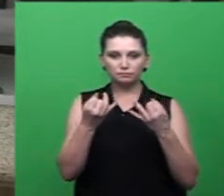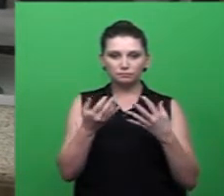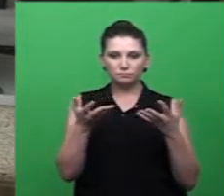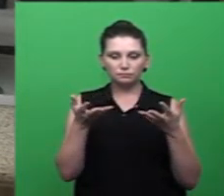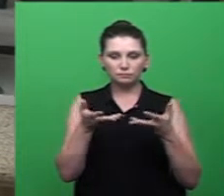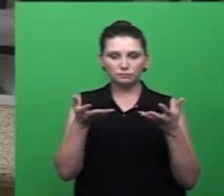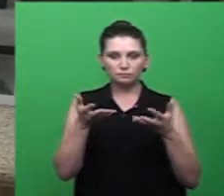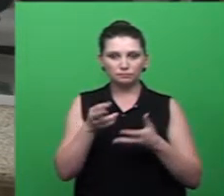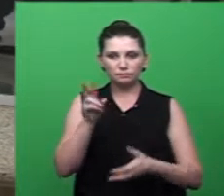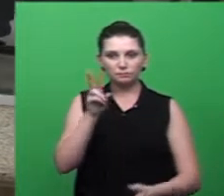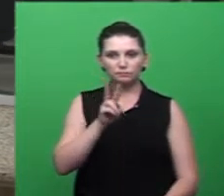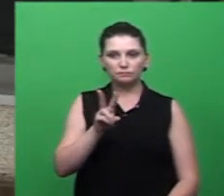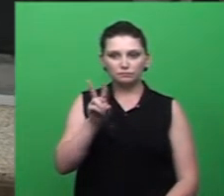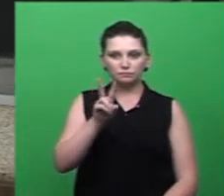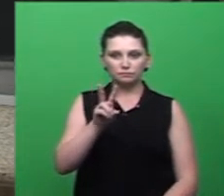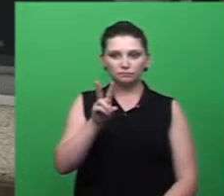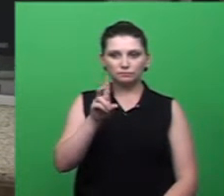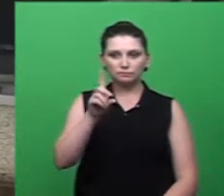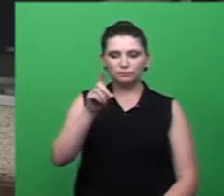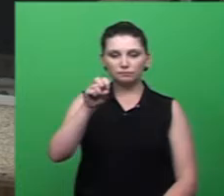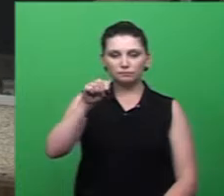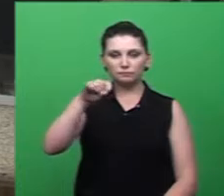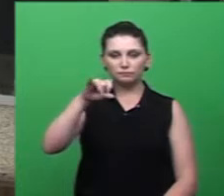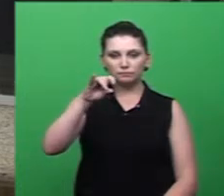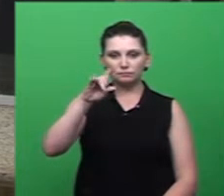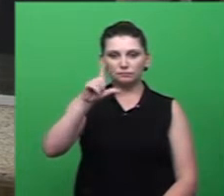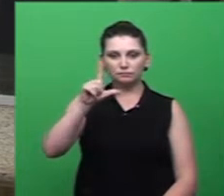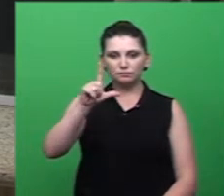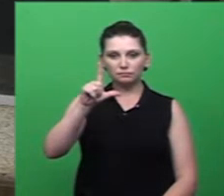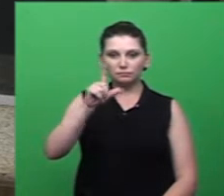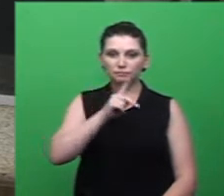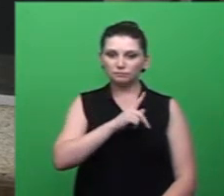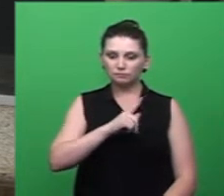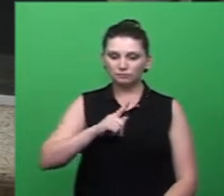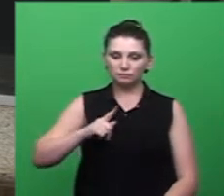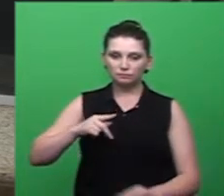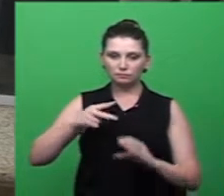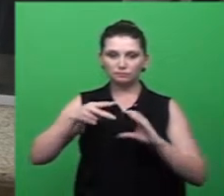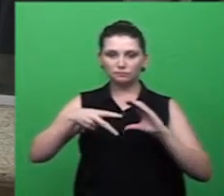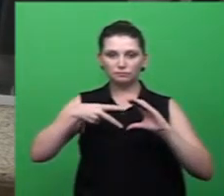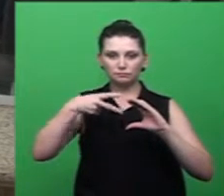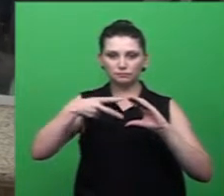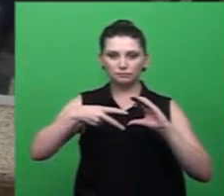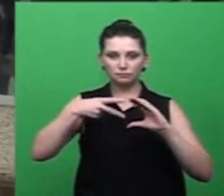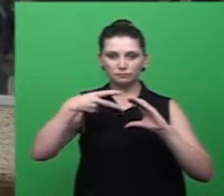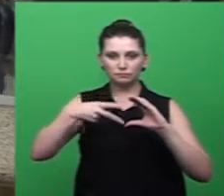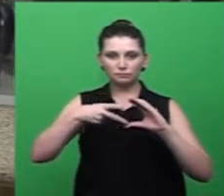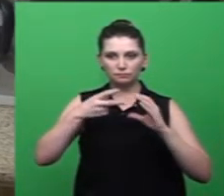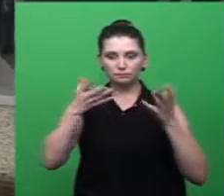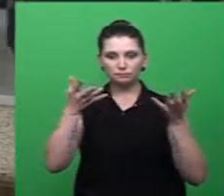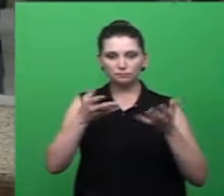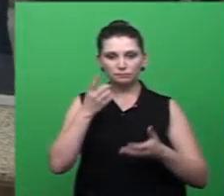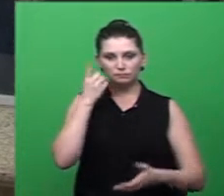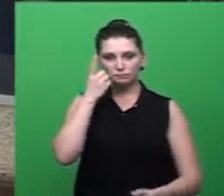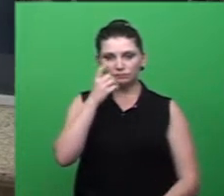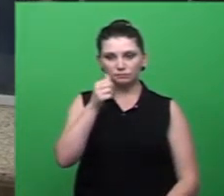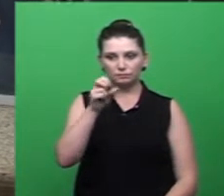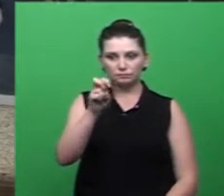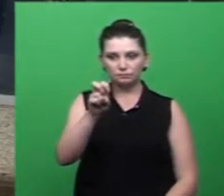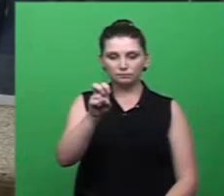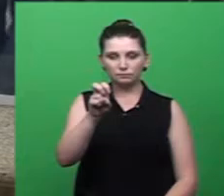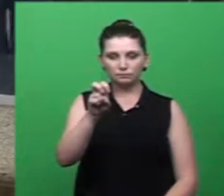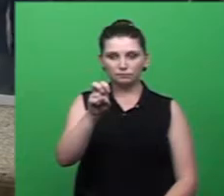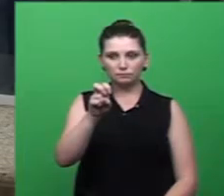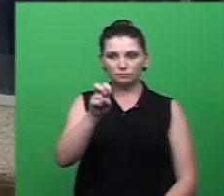ausência do senhor vereador, presidente Daniel, presidente dessa Casa Legislativa, na sessão plenária do dia de